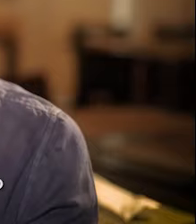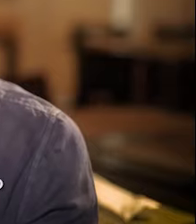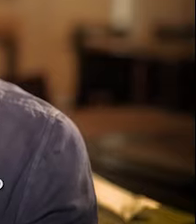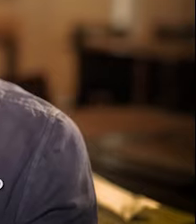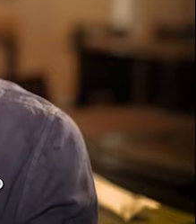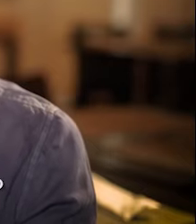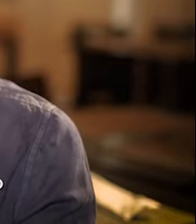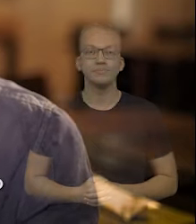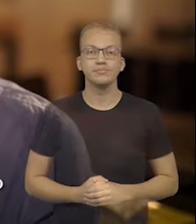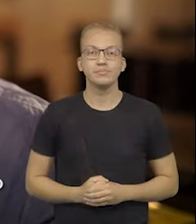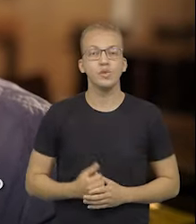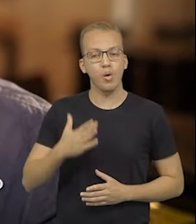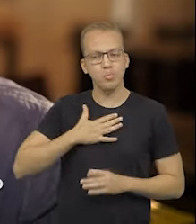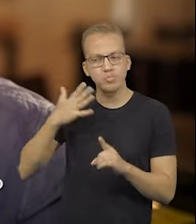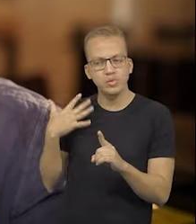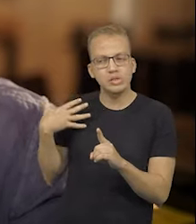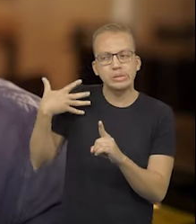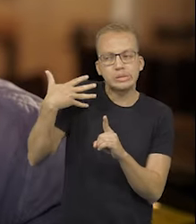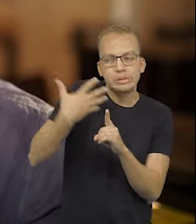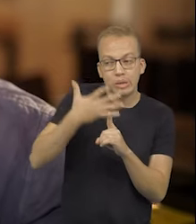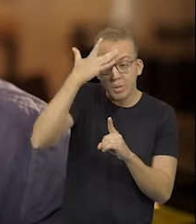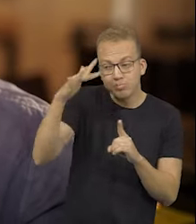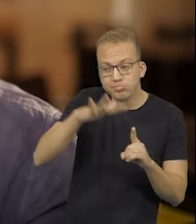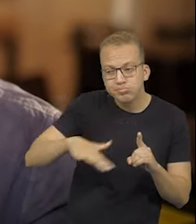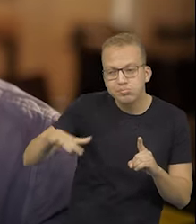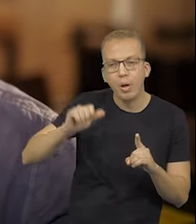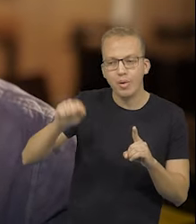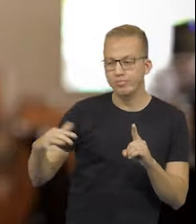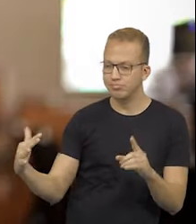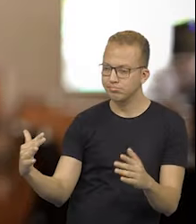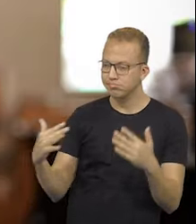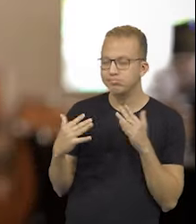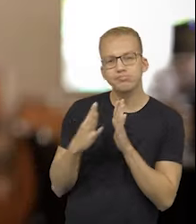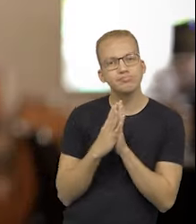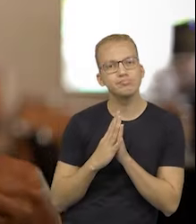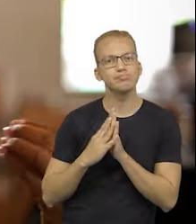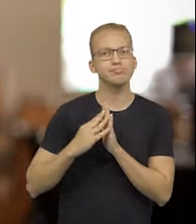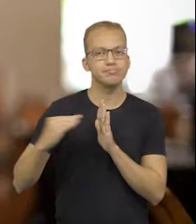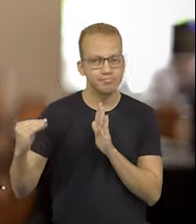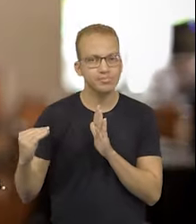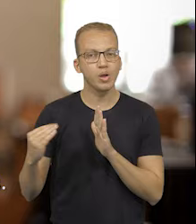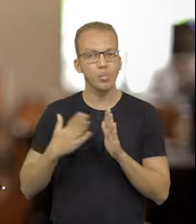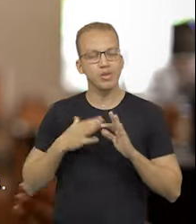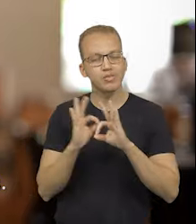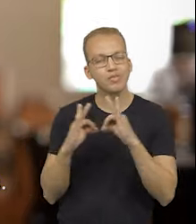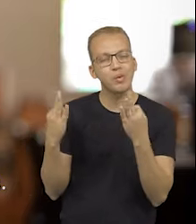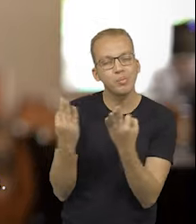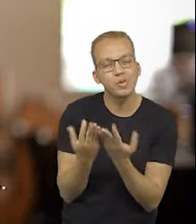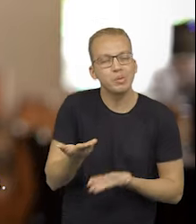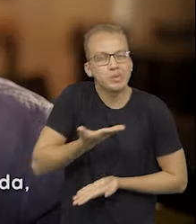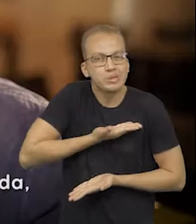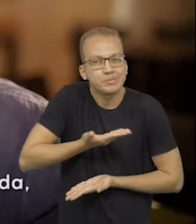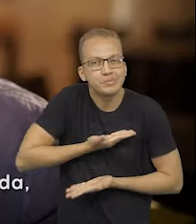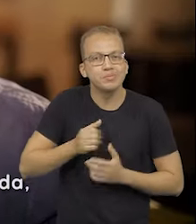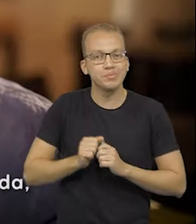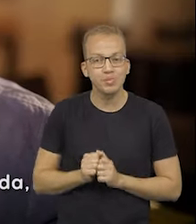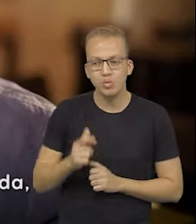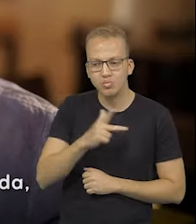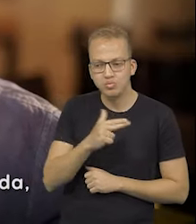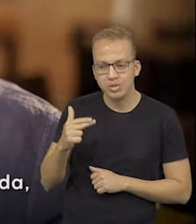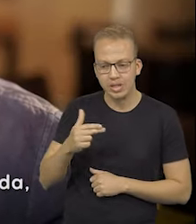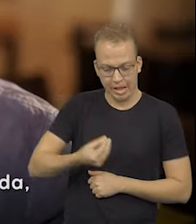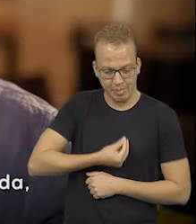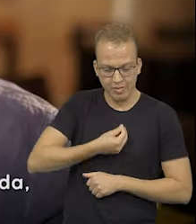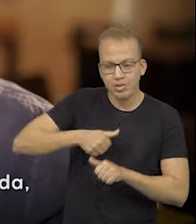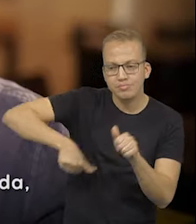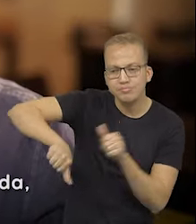Minha história vai servir de inspiração para muitas outras pessoas e que servem para meus familiares, meus amigos, meus colegas. O SENAC mudou